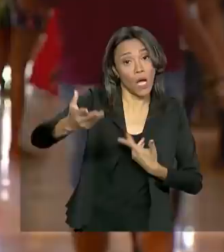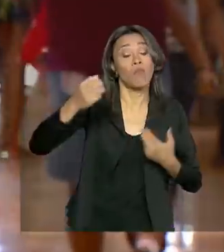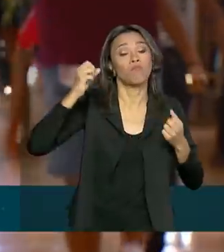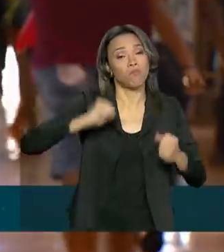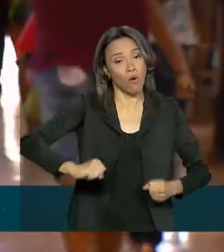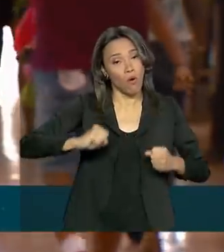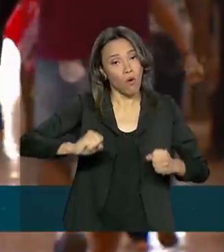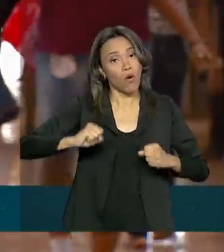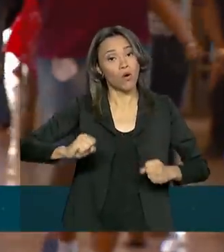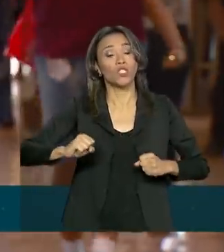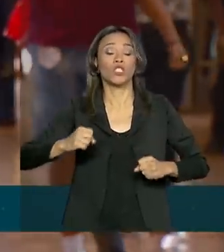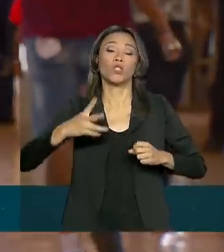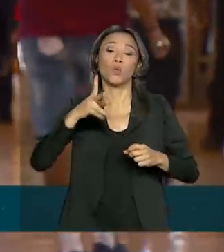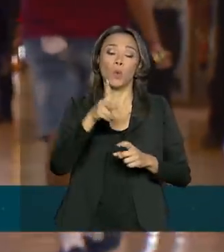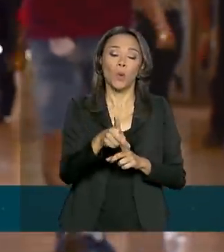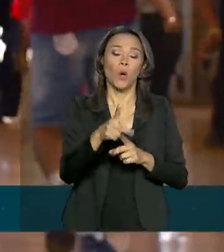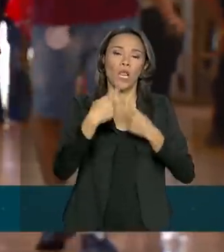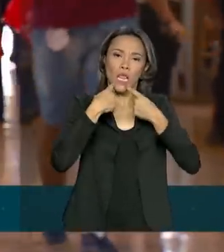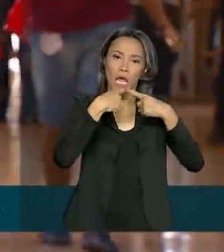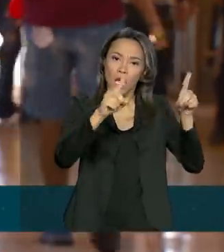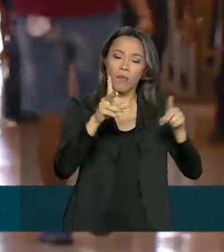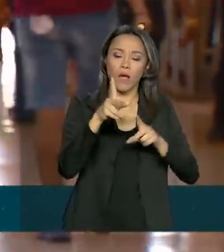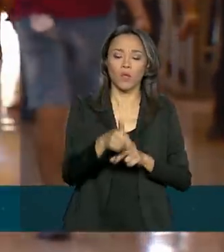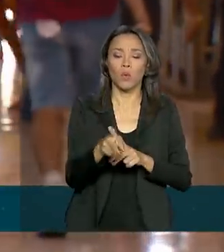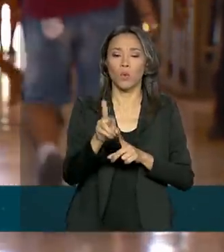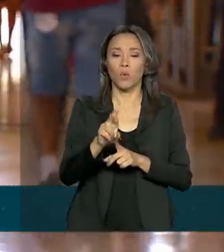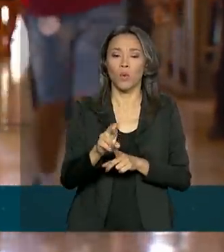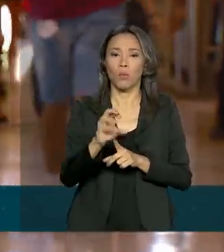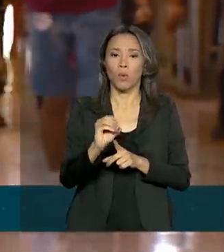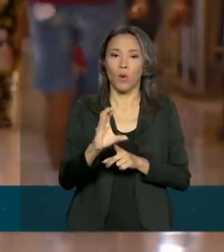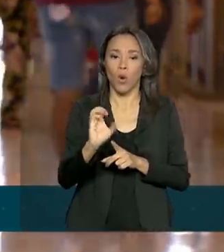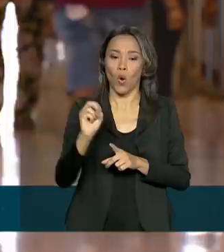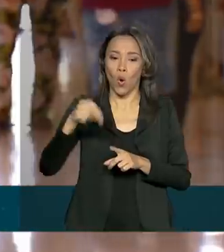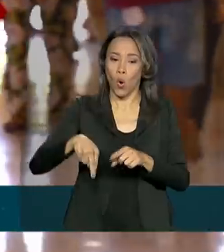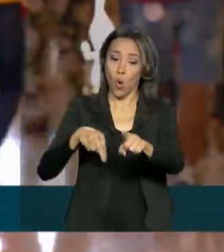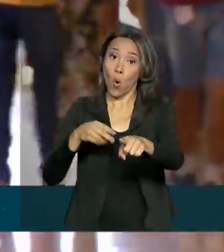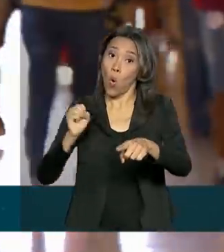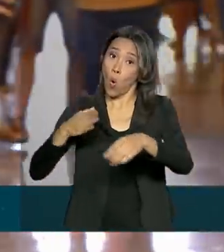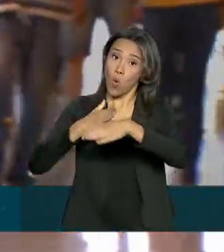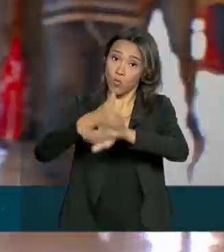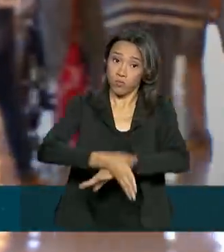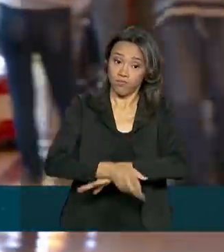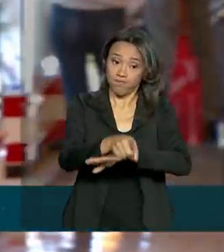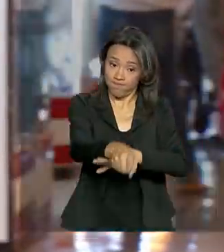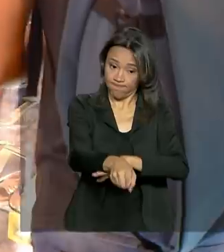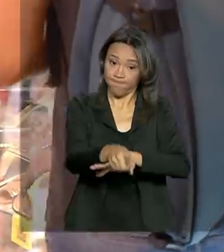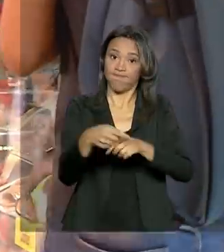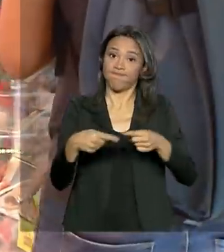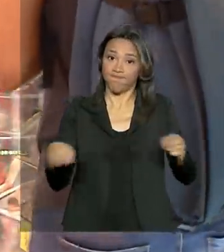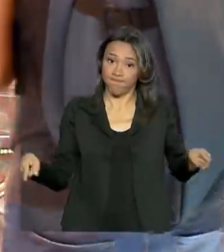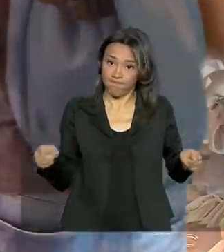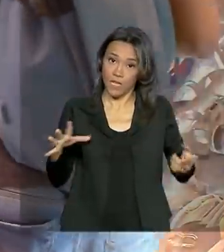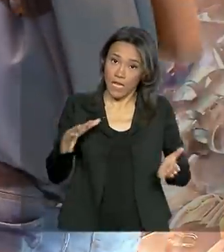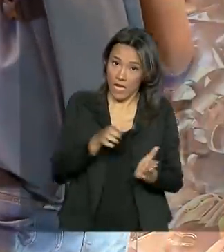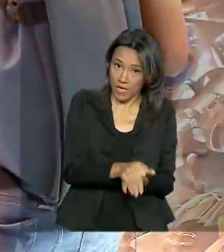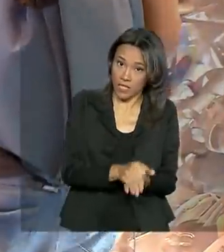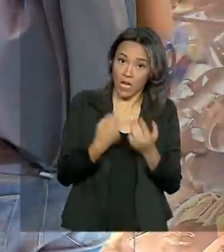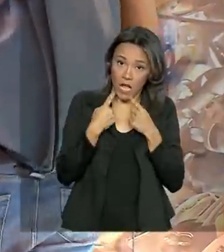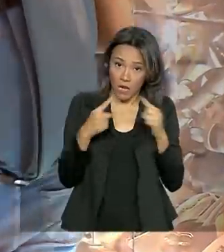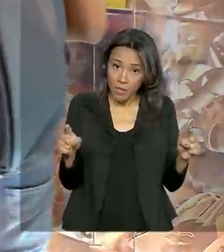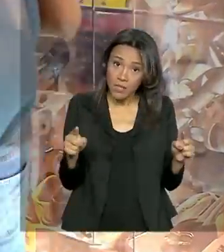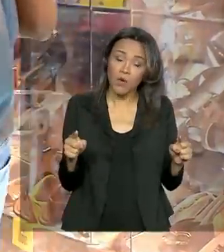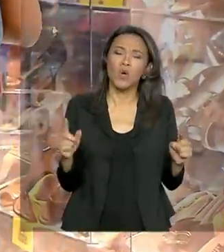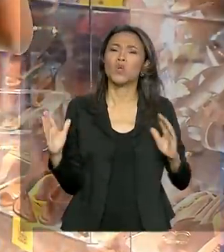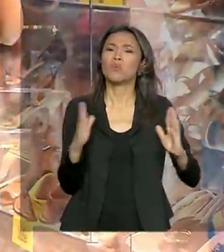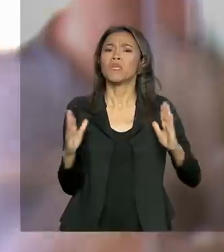PROCON ou entrar no site consumidor.gov.br e registrar a reclamação. A solução costuma vir em